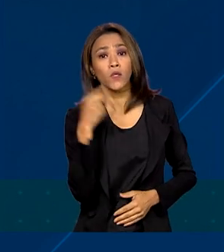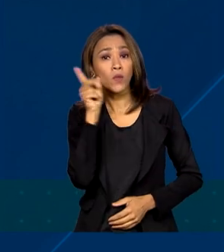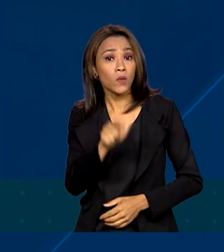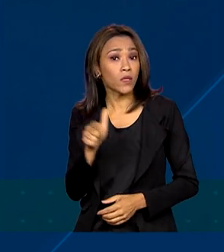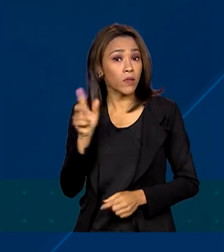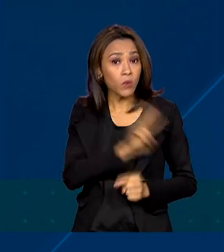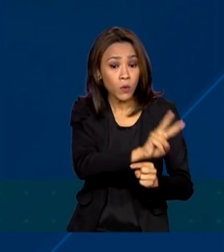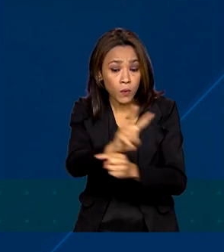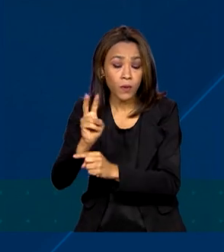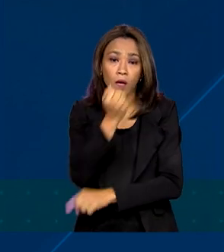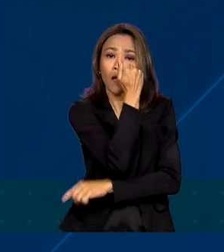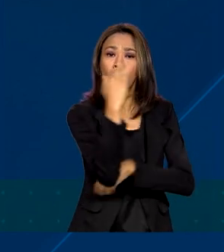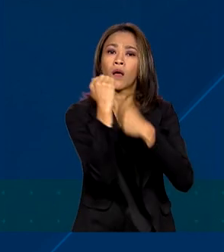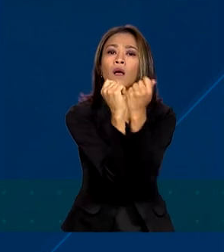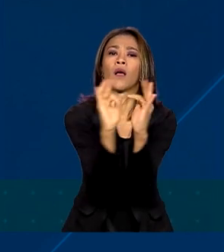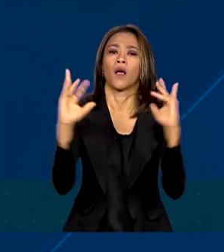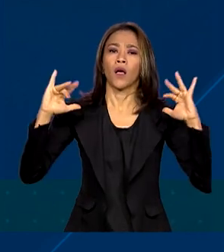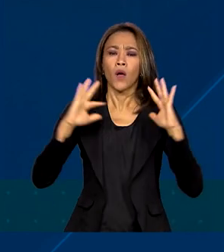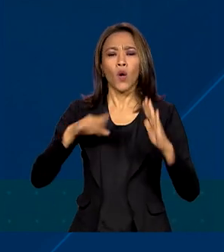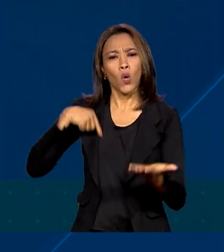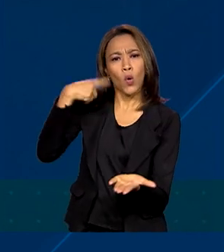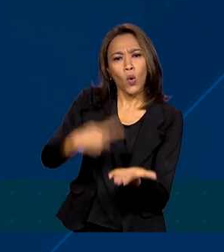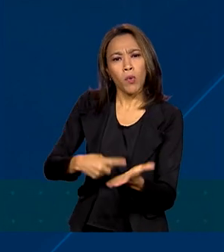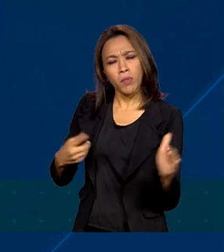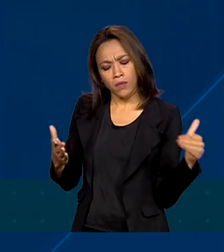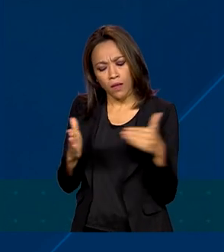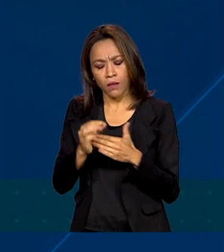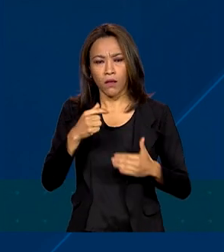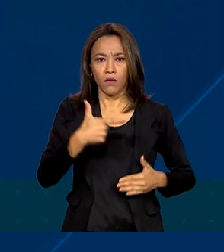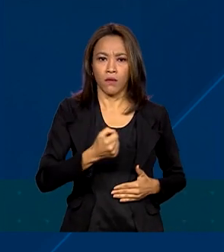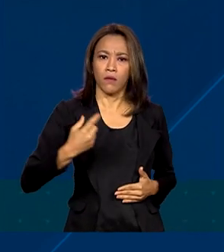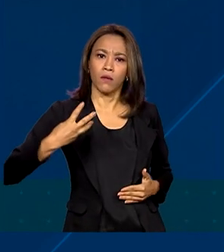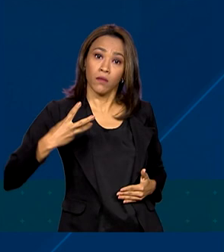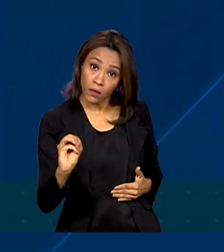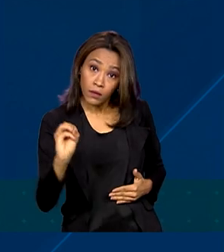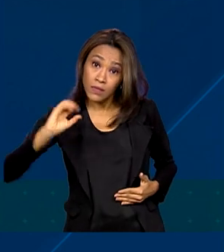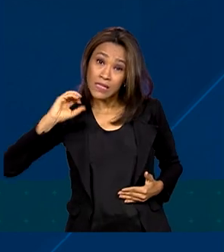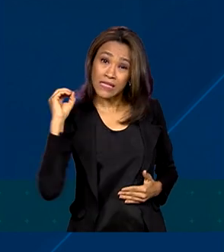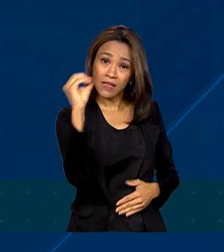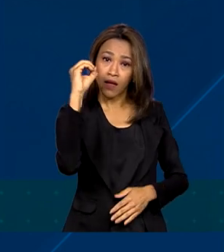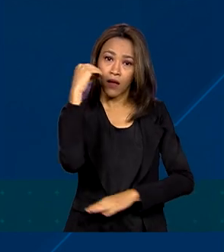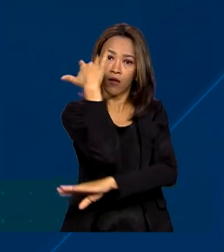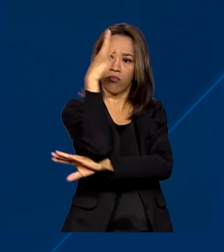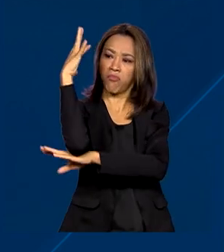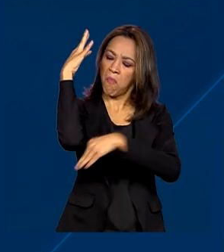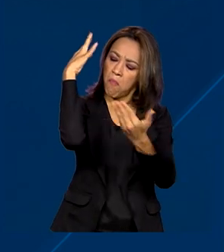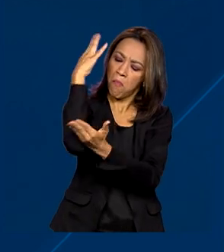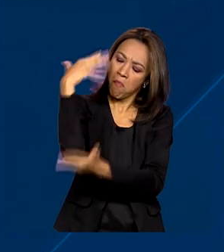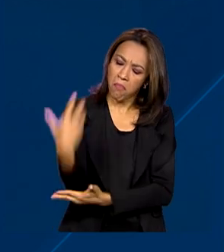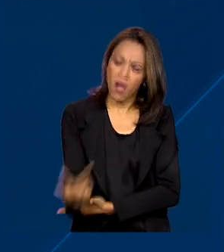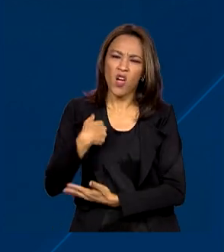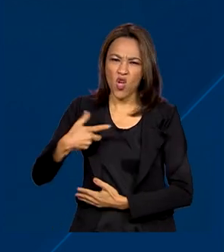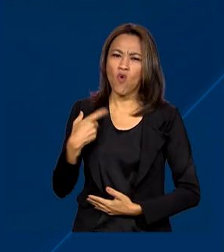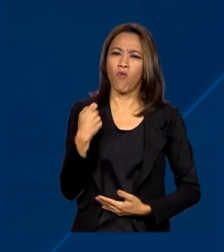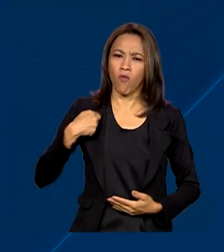floresta. Um compromisso que nós temos é até 2030 ter um desmatamento zero na Amazônia. E eu vou buscar isso a ferro e fogo.